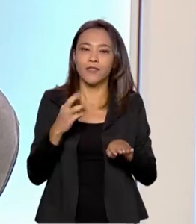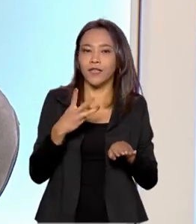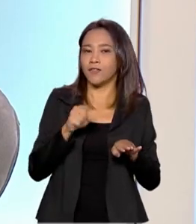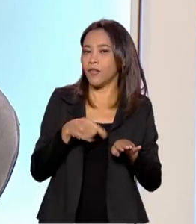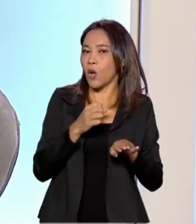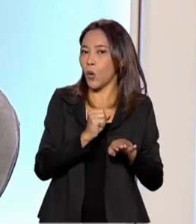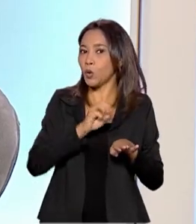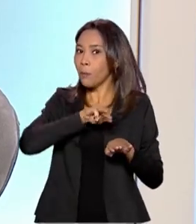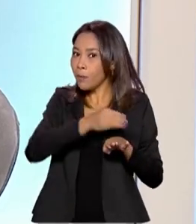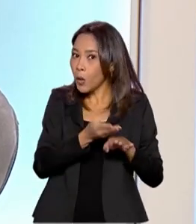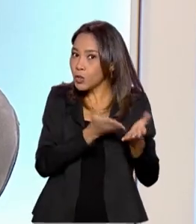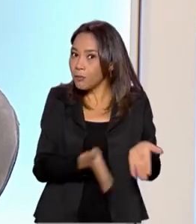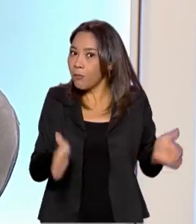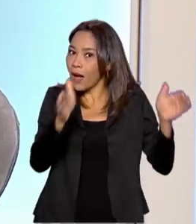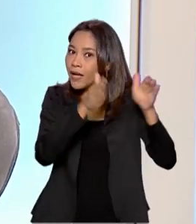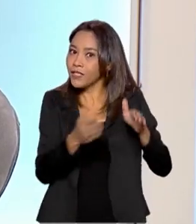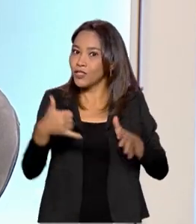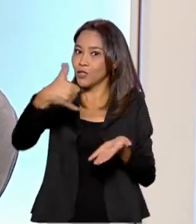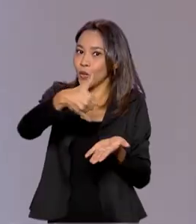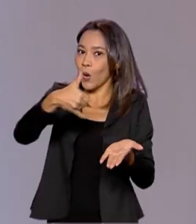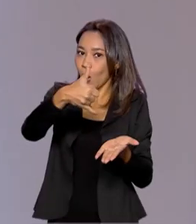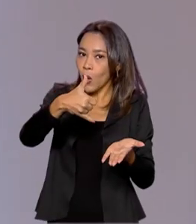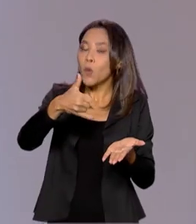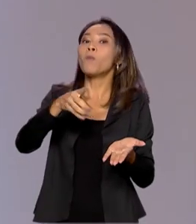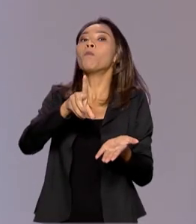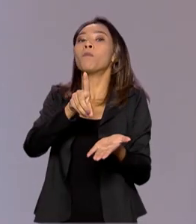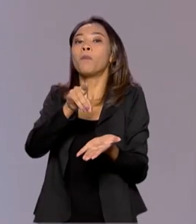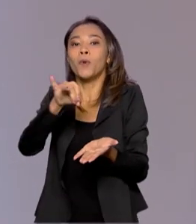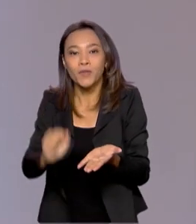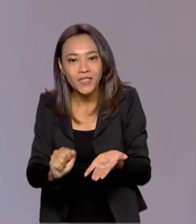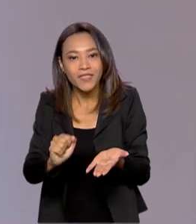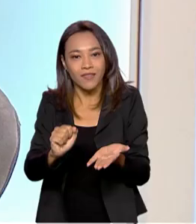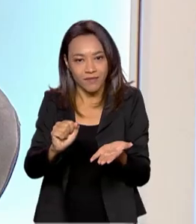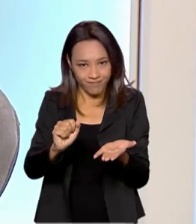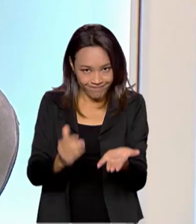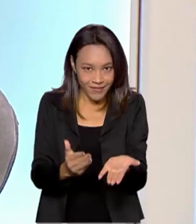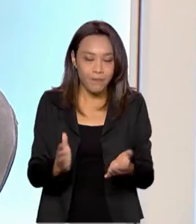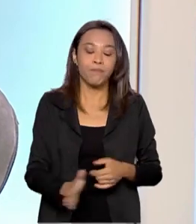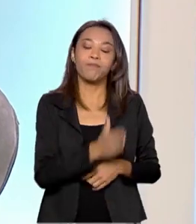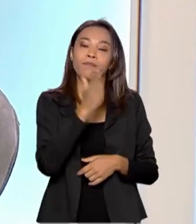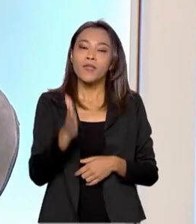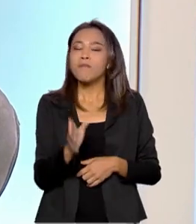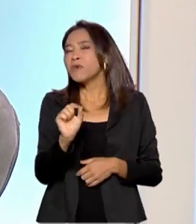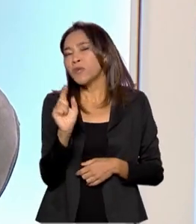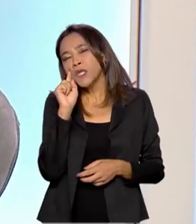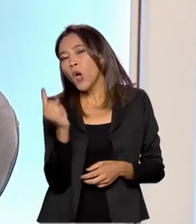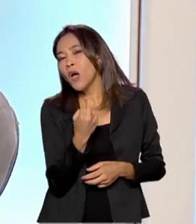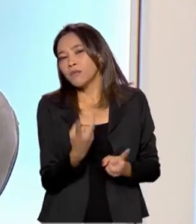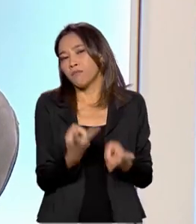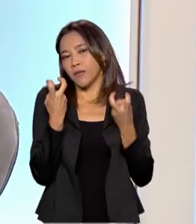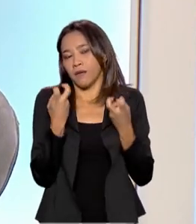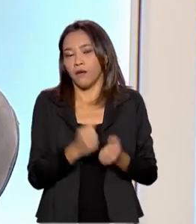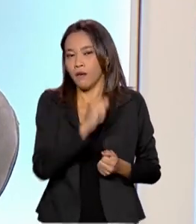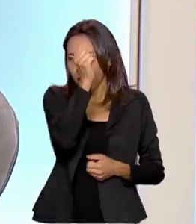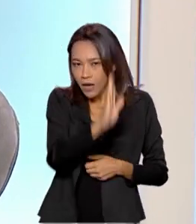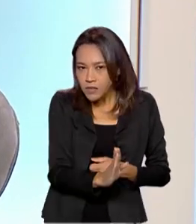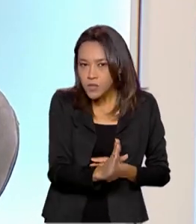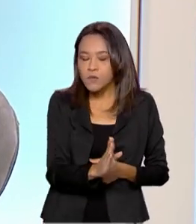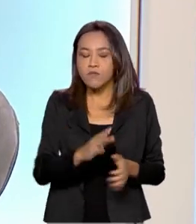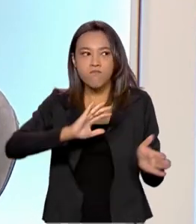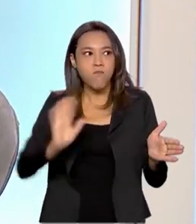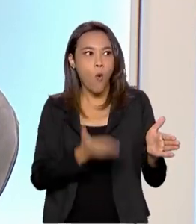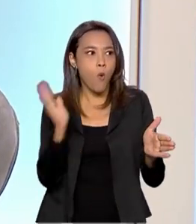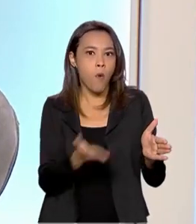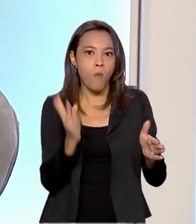milhões de barris de óleo equivalente por dia, correto? Só que o que a gente vê? O Brasil hoje é um grande produtor.